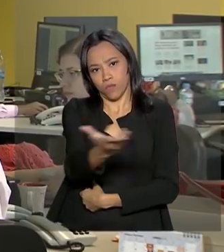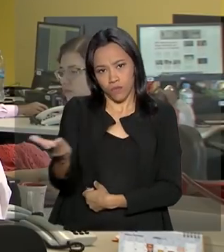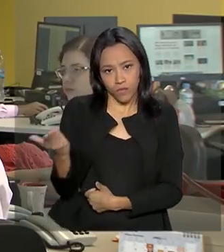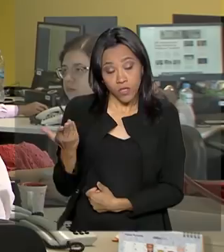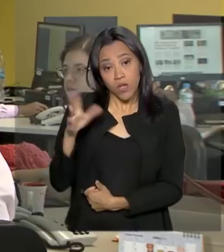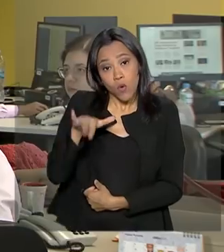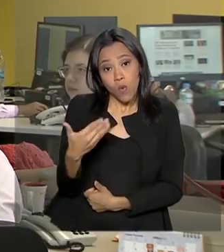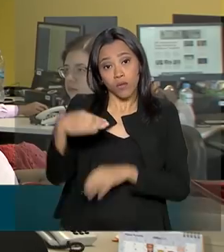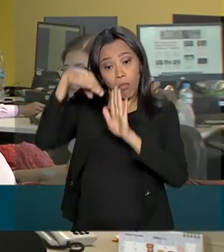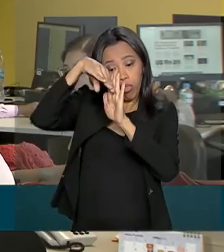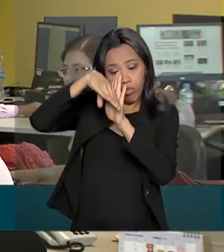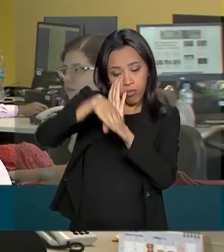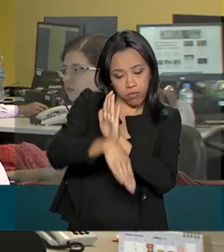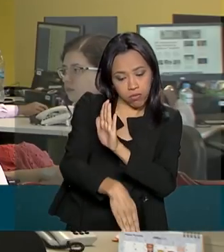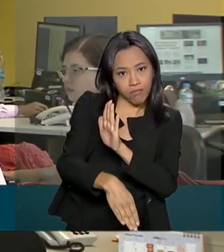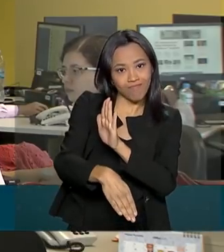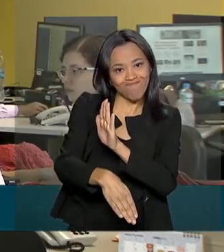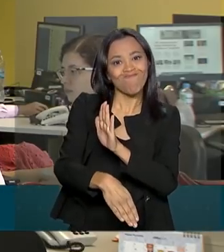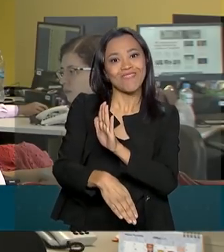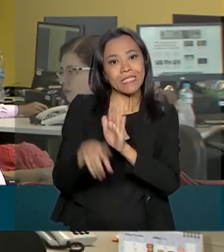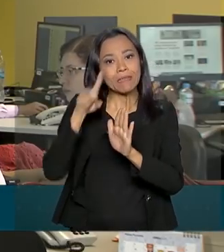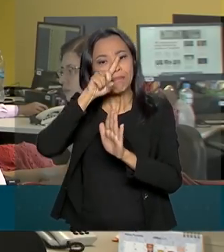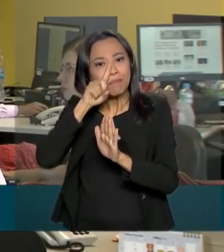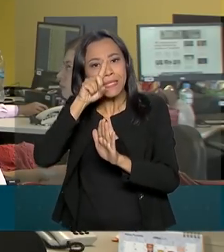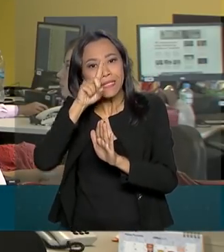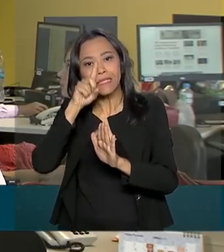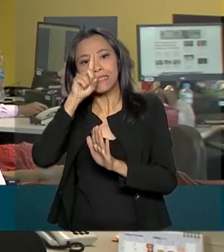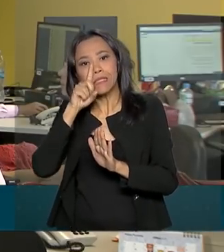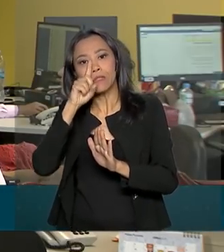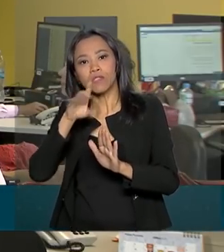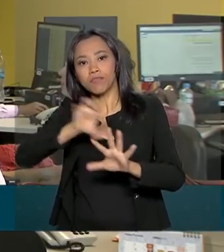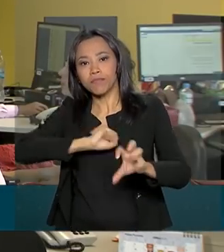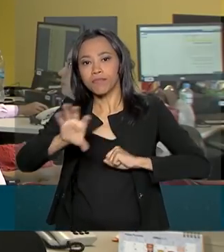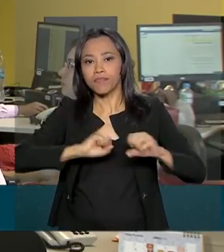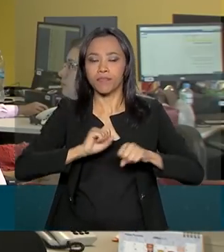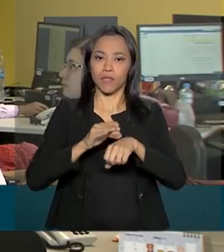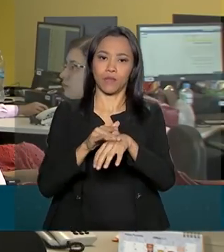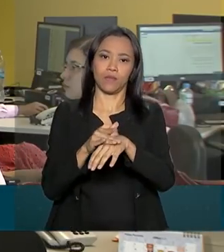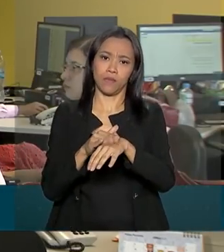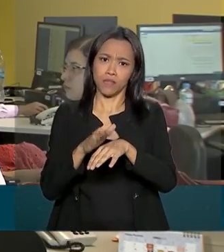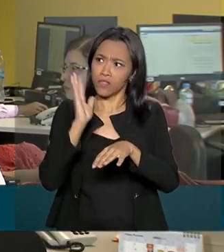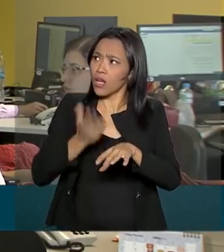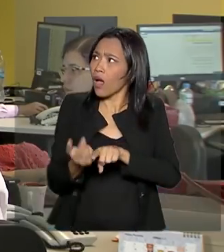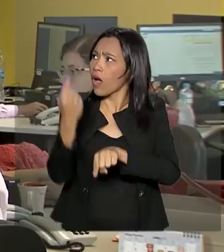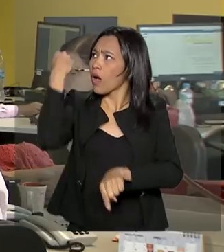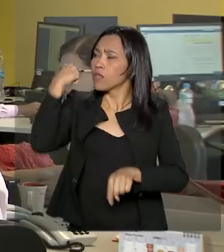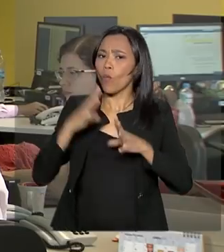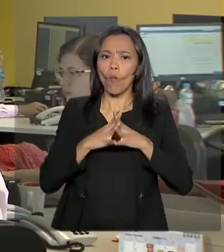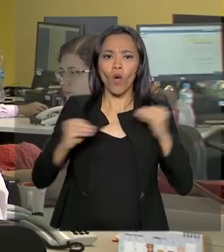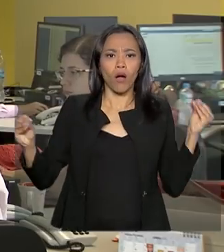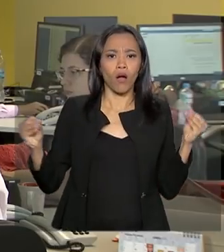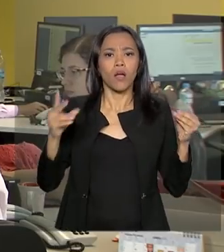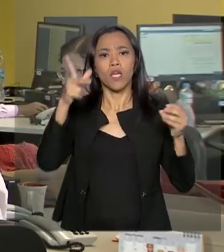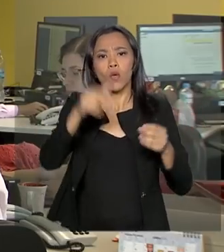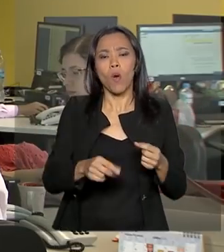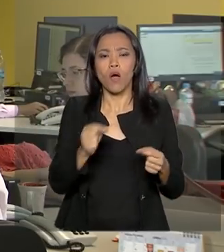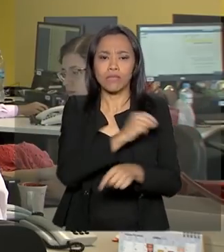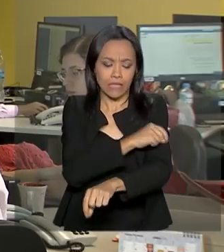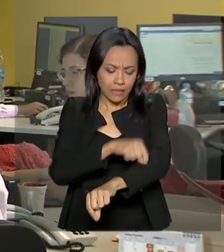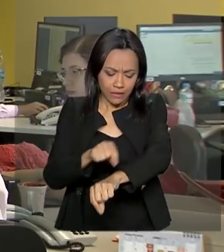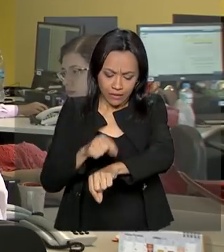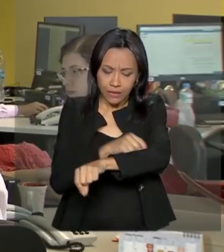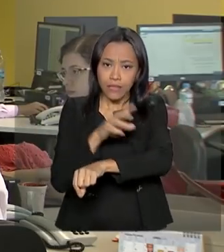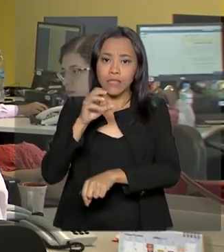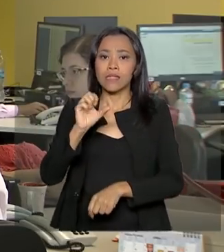existe baixa cobertura vacinal, é grande o risco de reintrodução de doenças já eliminadas no país, como aconteceu com o sarampo e a